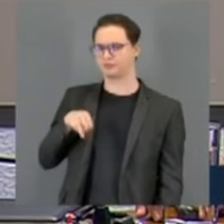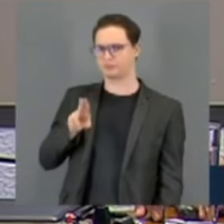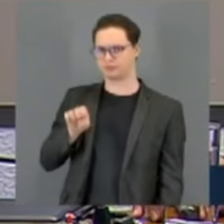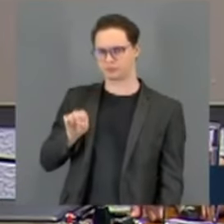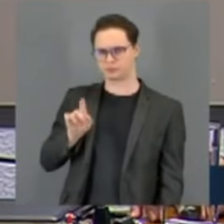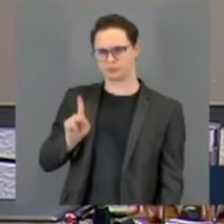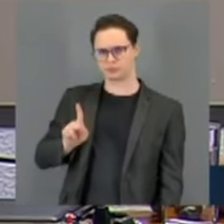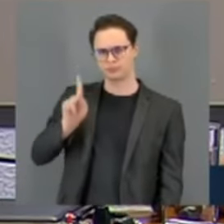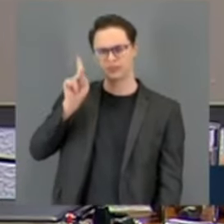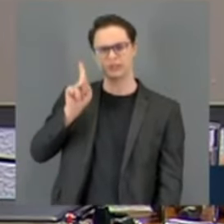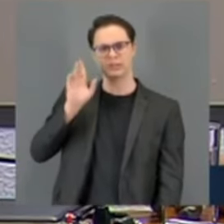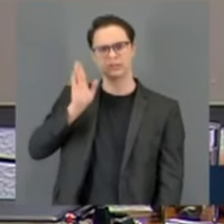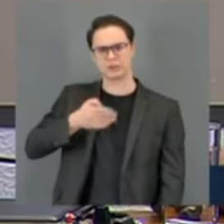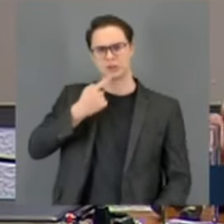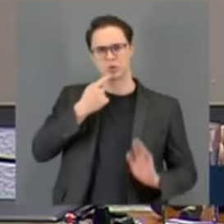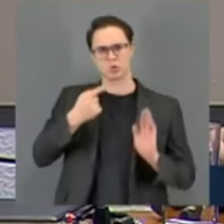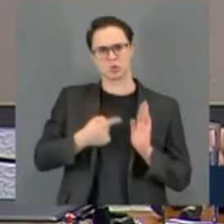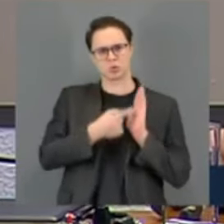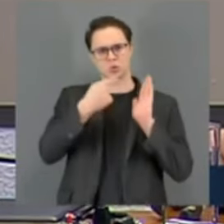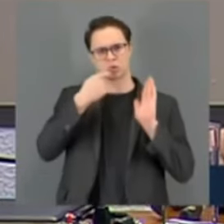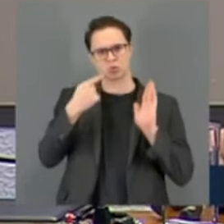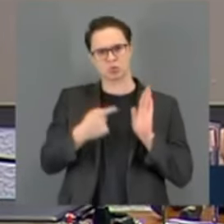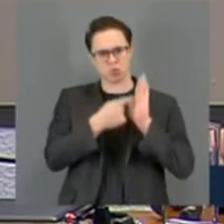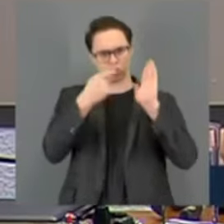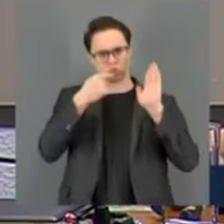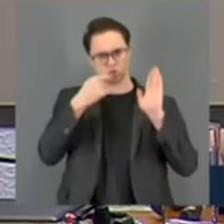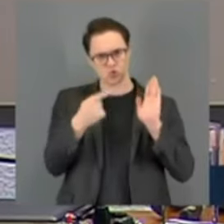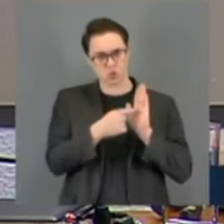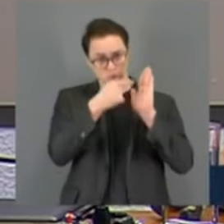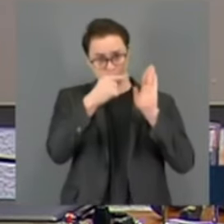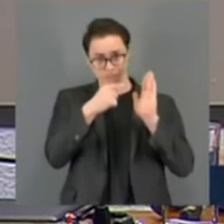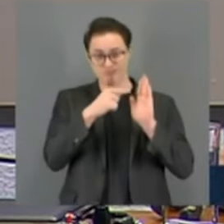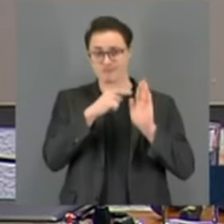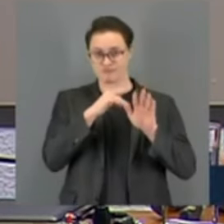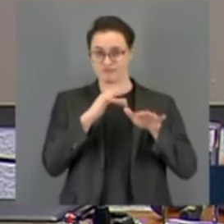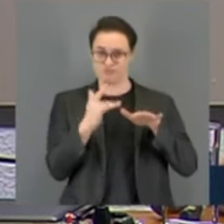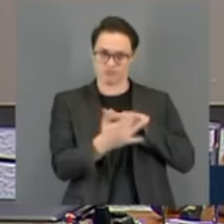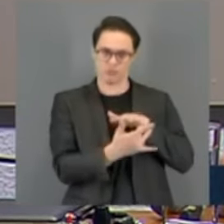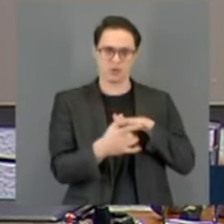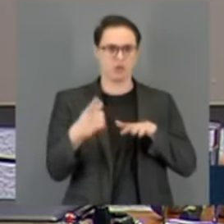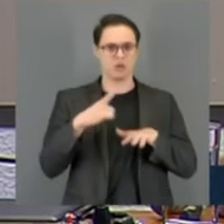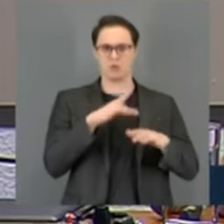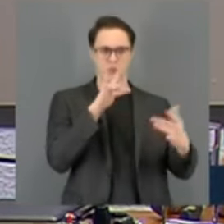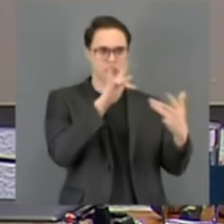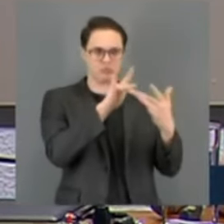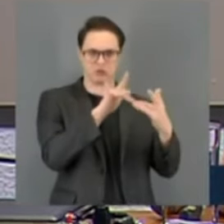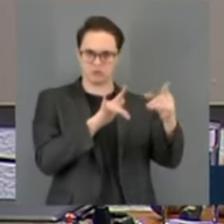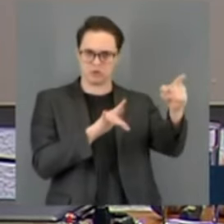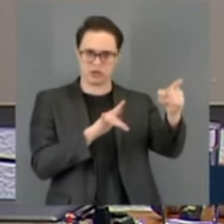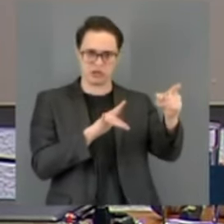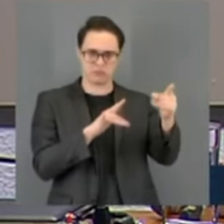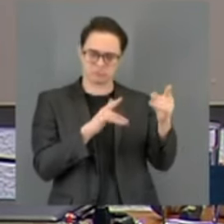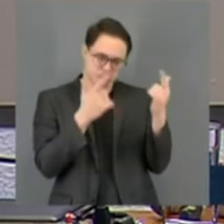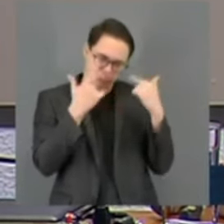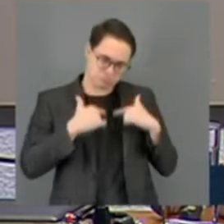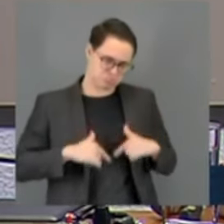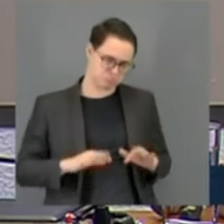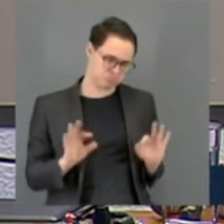denúncias nas redes sociais. Eu não tenho acesso ao Elon Musk, não sou amigo dele,